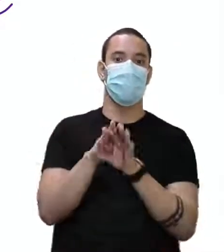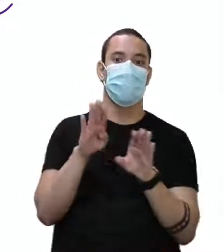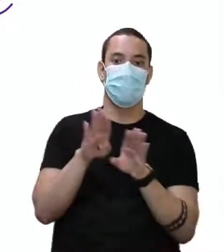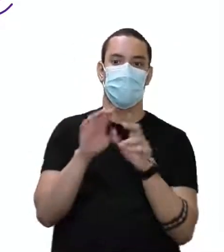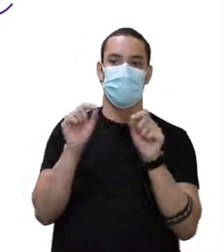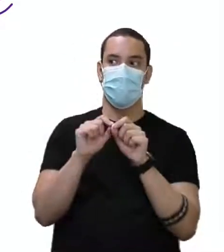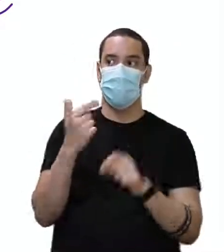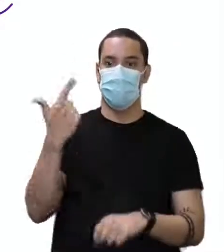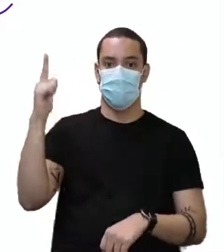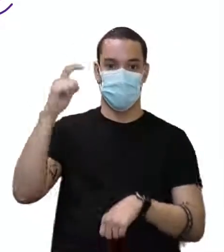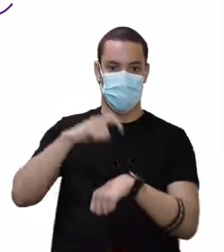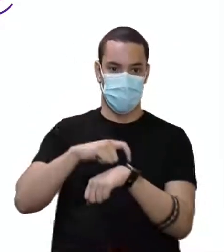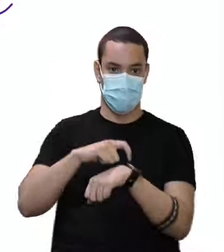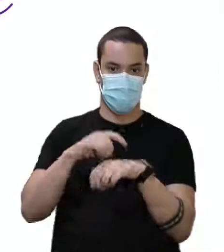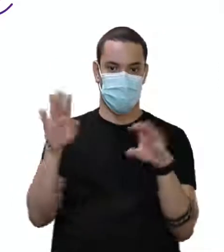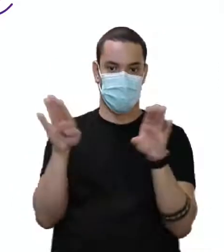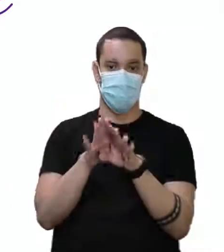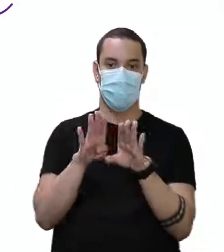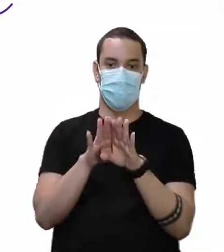outra situação que é a seguinte.